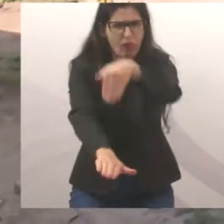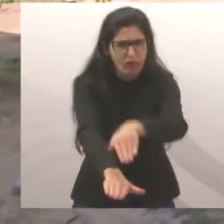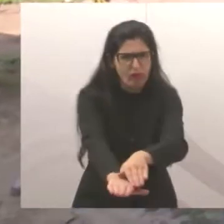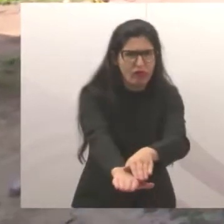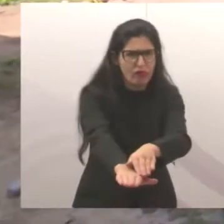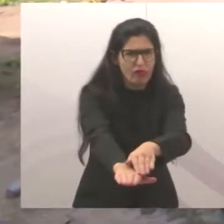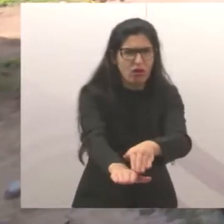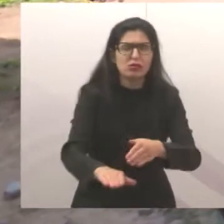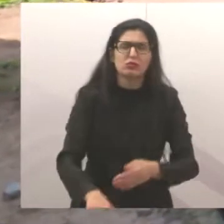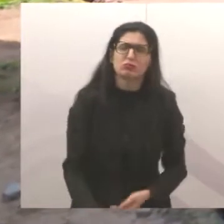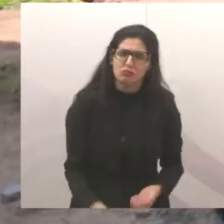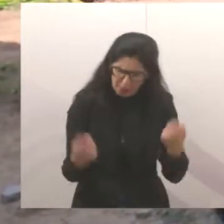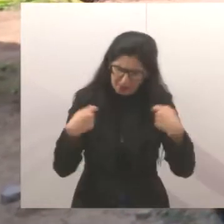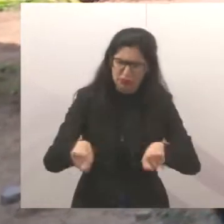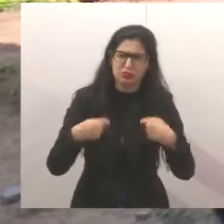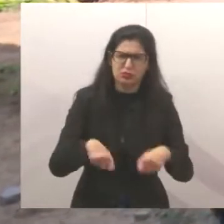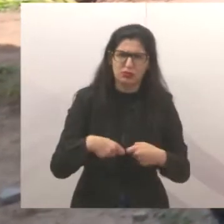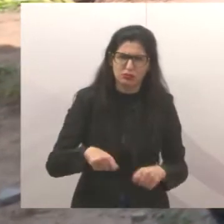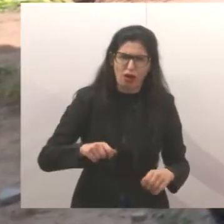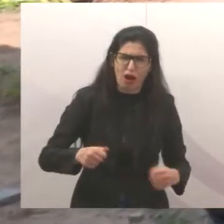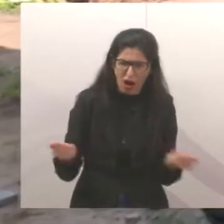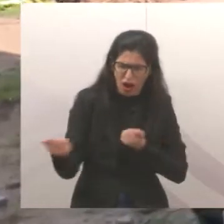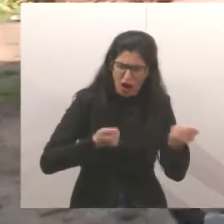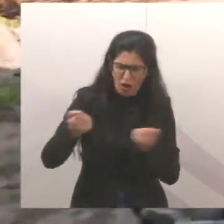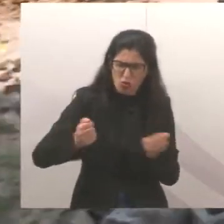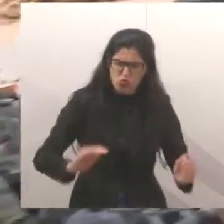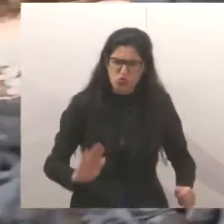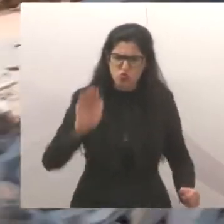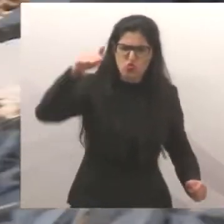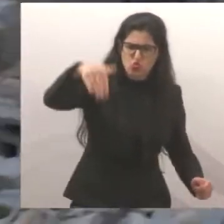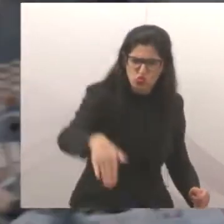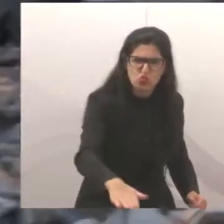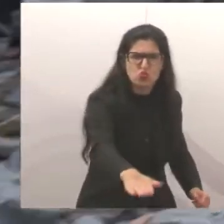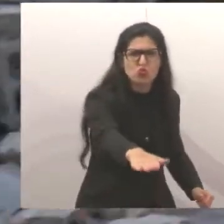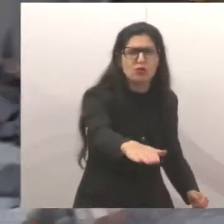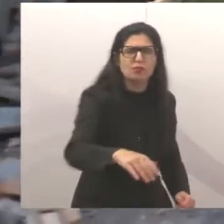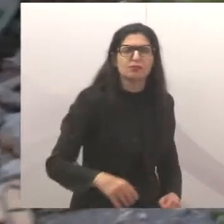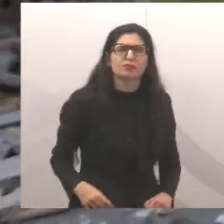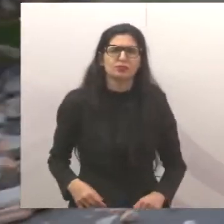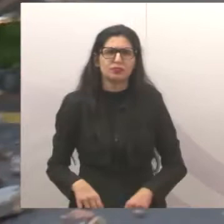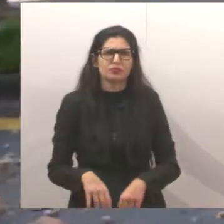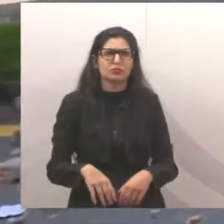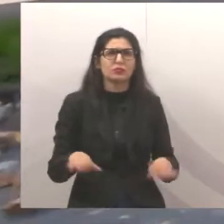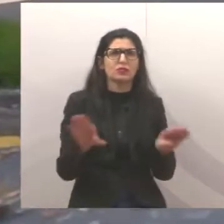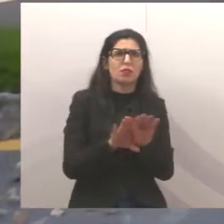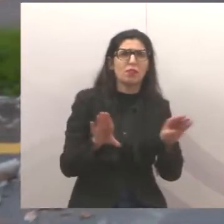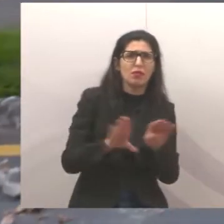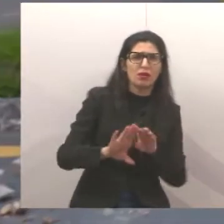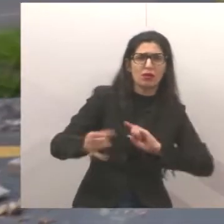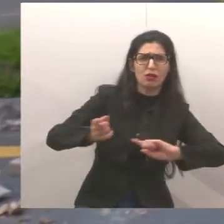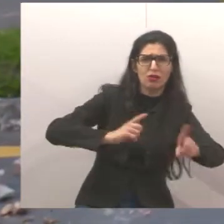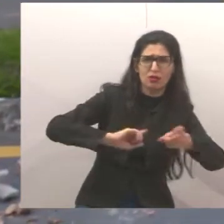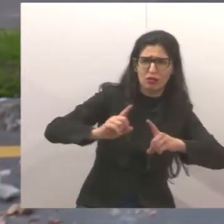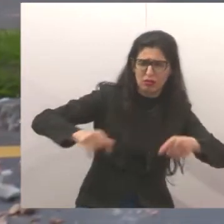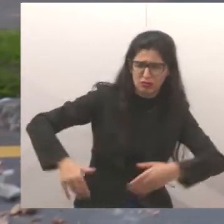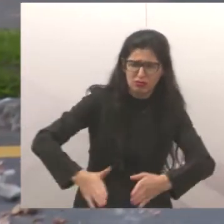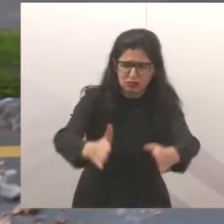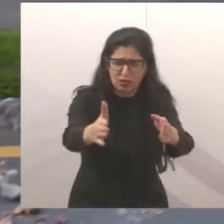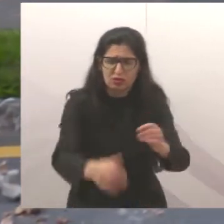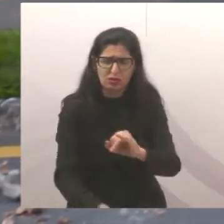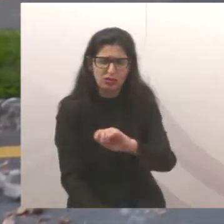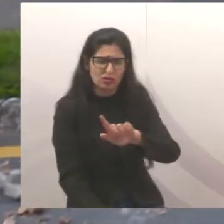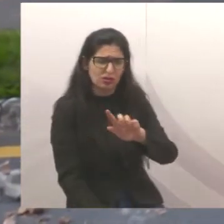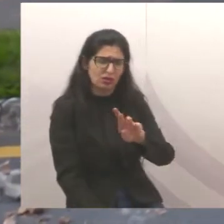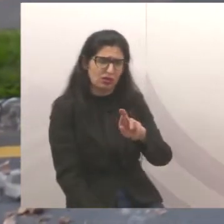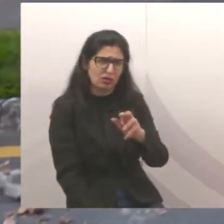que eu faço é também na avenida que dá acesso à estrada municipal ali, à estrada de Garatá ali. Então você